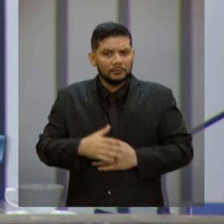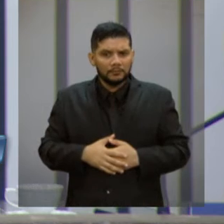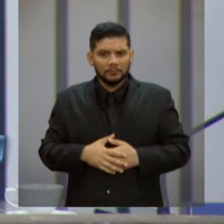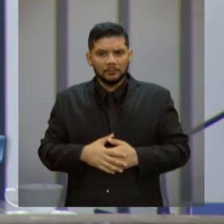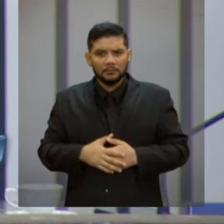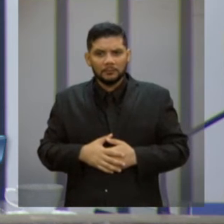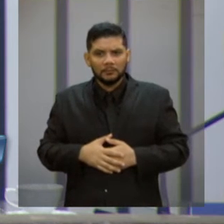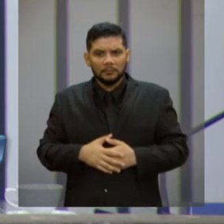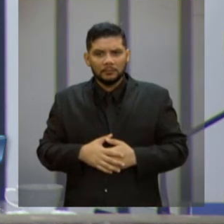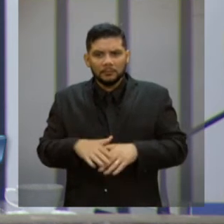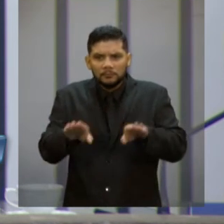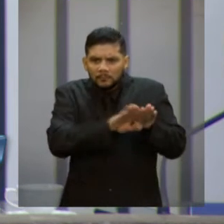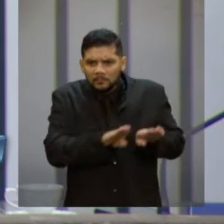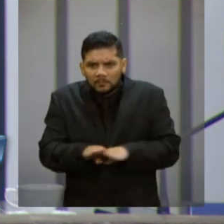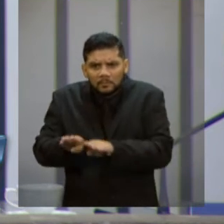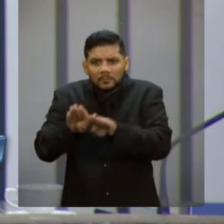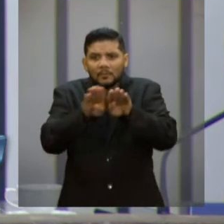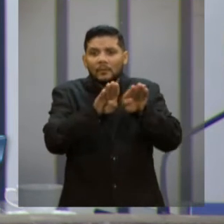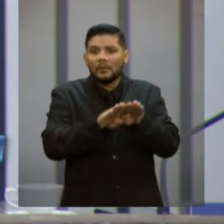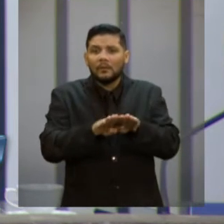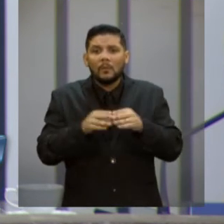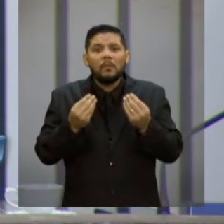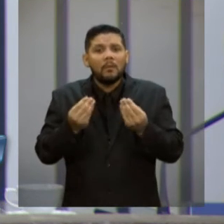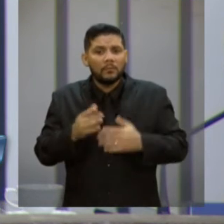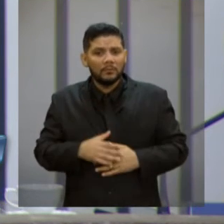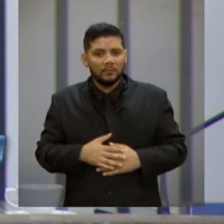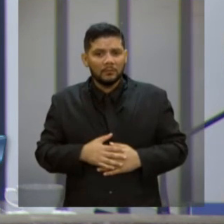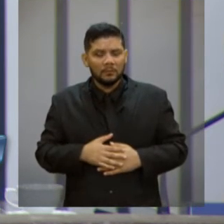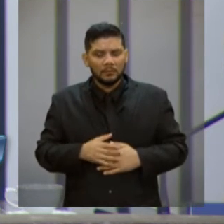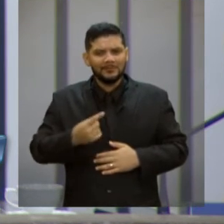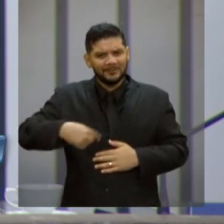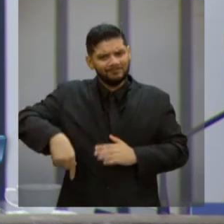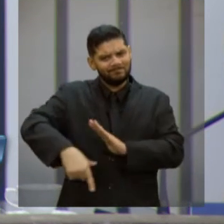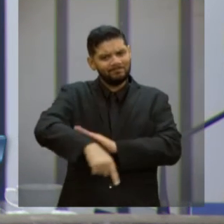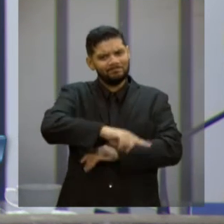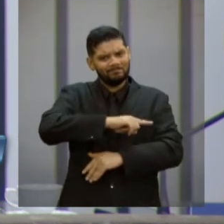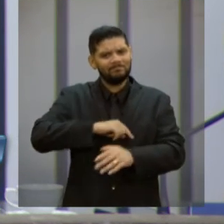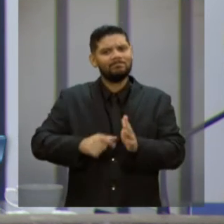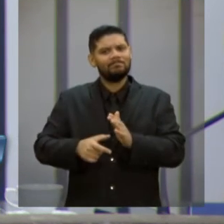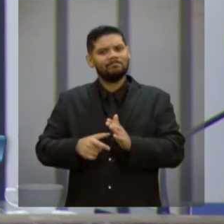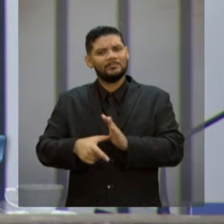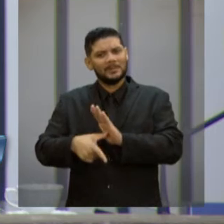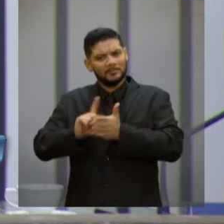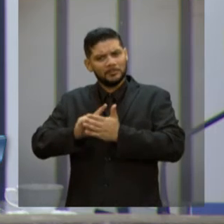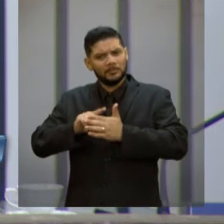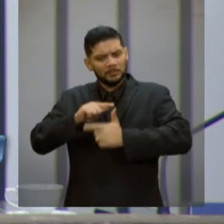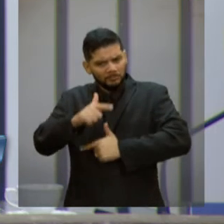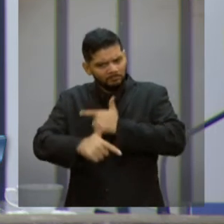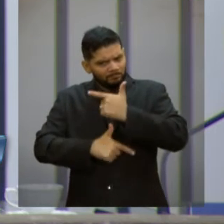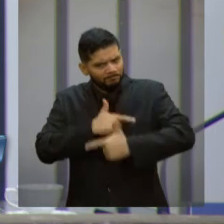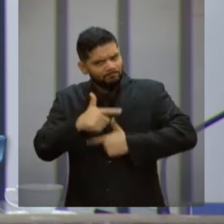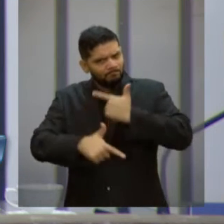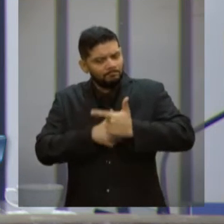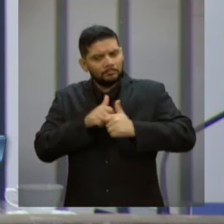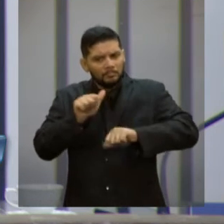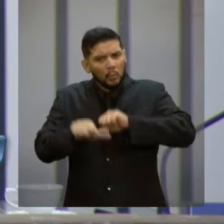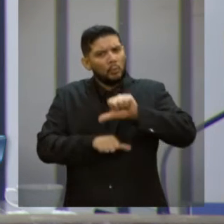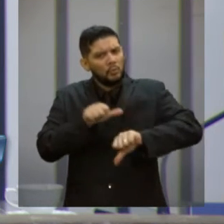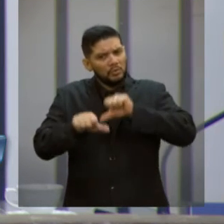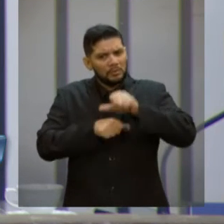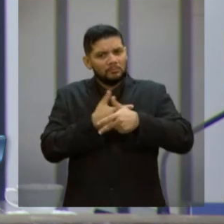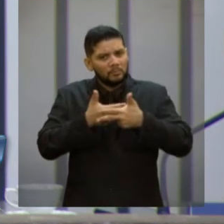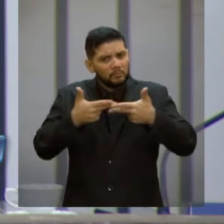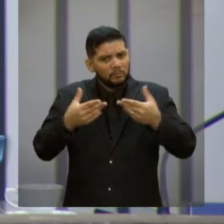as mesmas oportunidades, nós temos que primar muito pelas questões que a Exª coloca, principalmente em relação